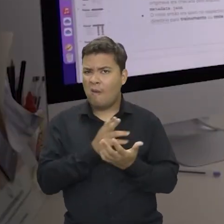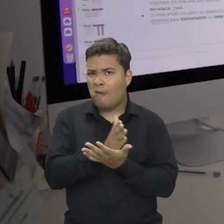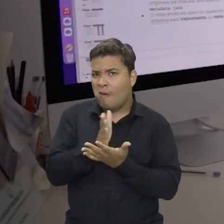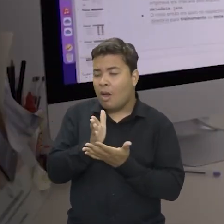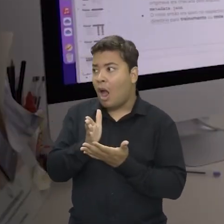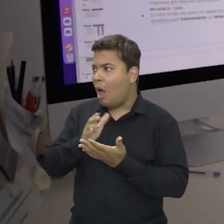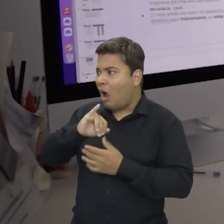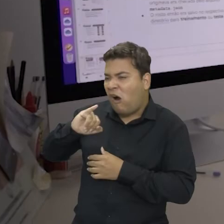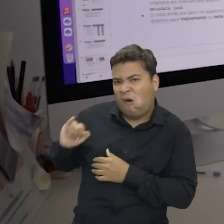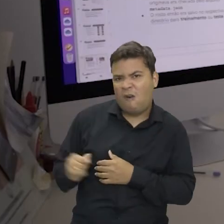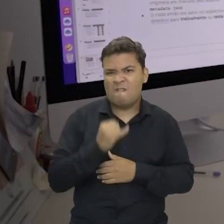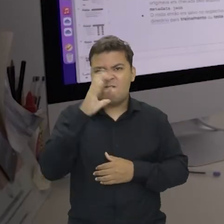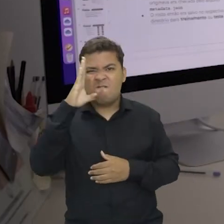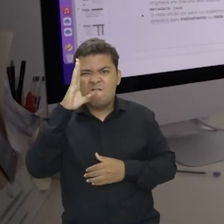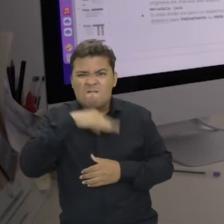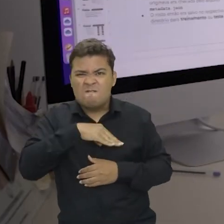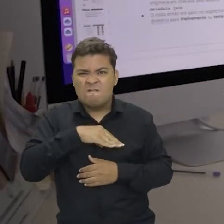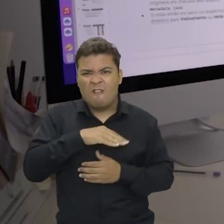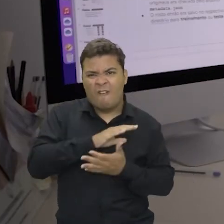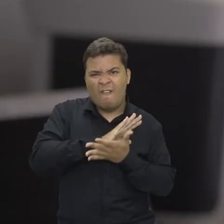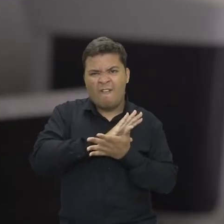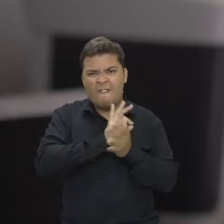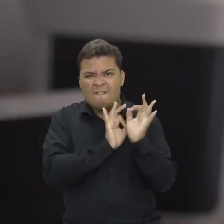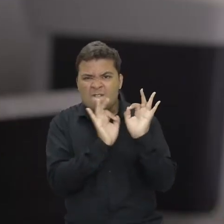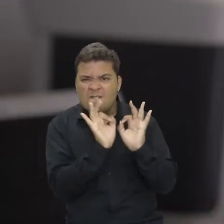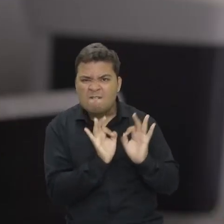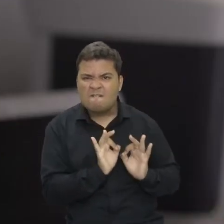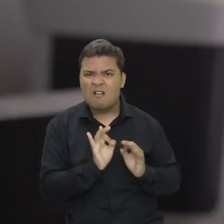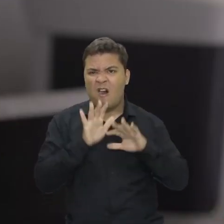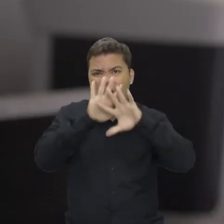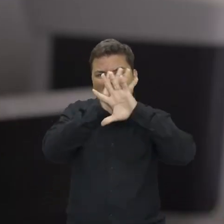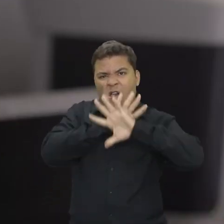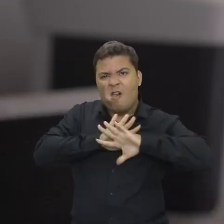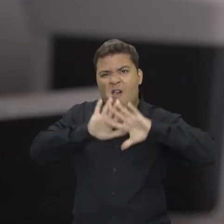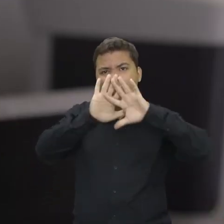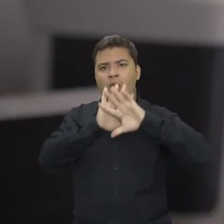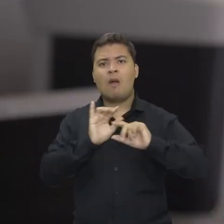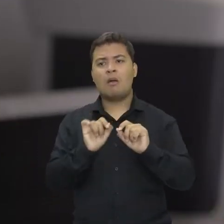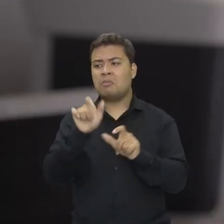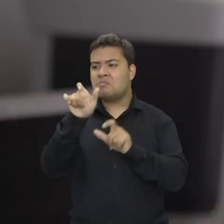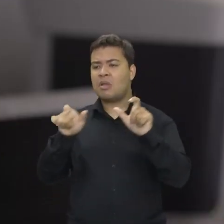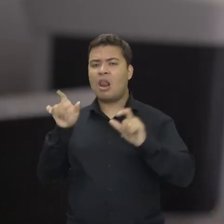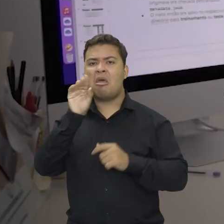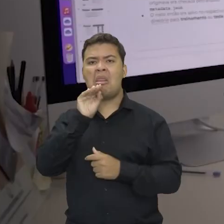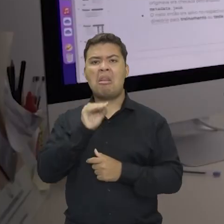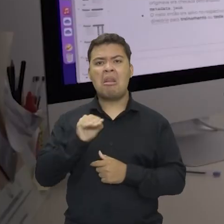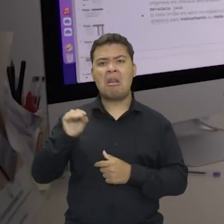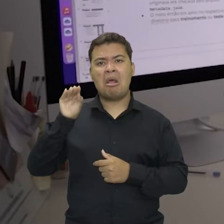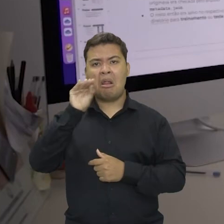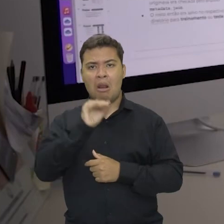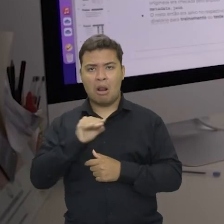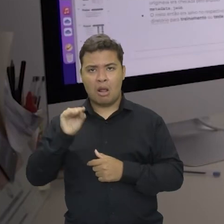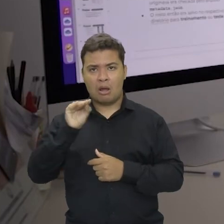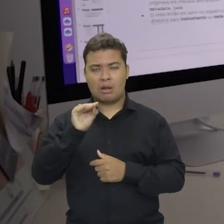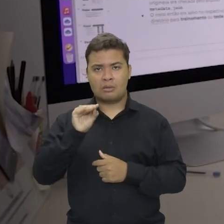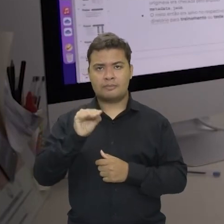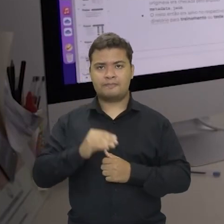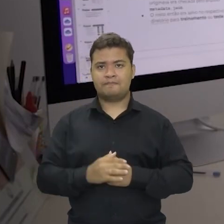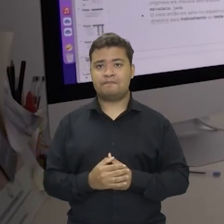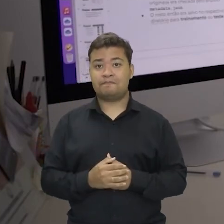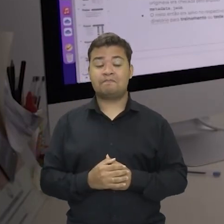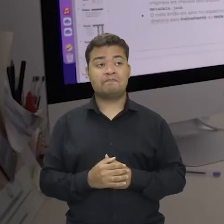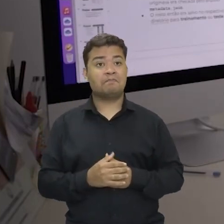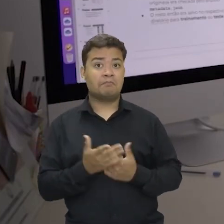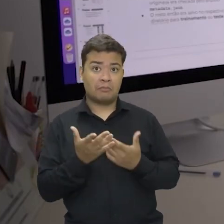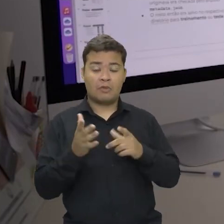ser usado para o mal de você forjar pessoas falando. E você, quando você tem um vídeo